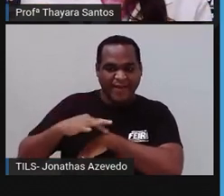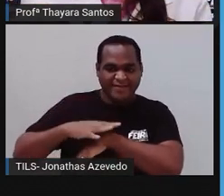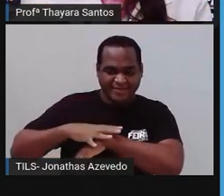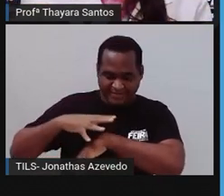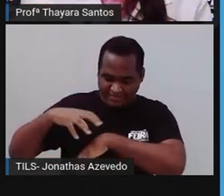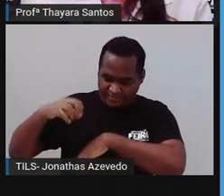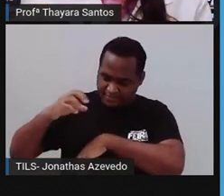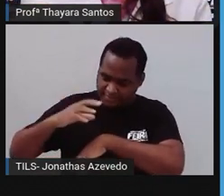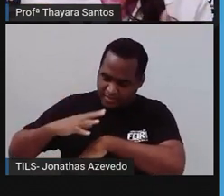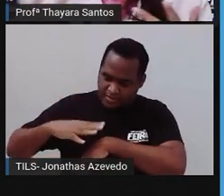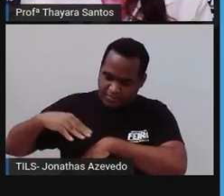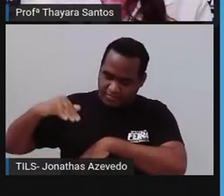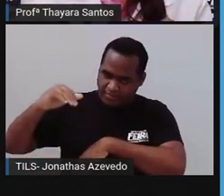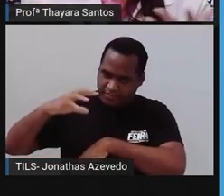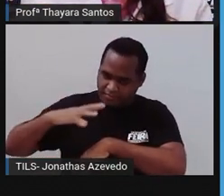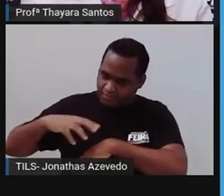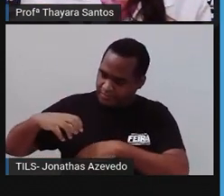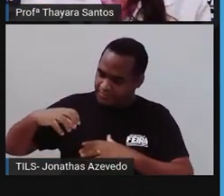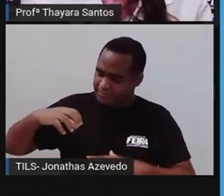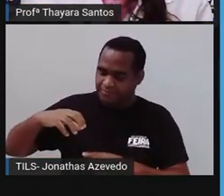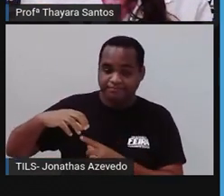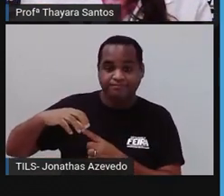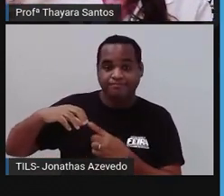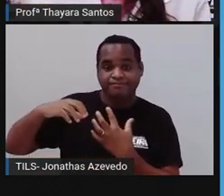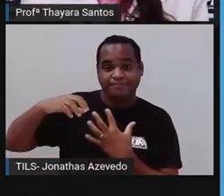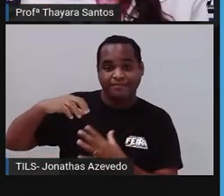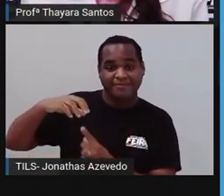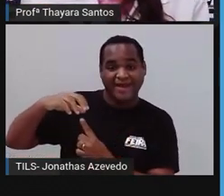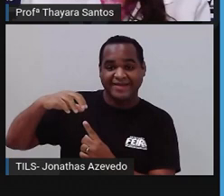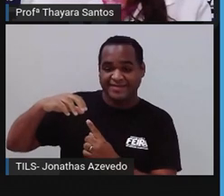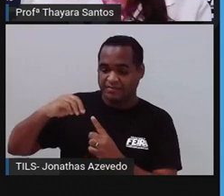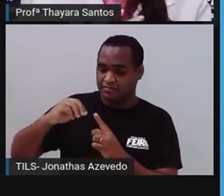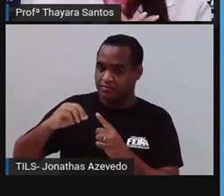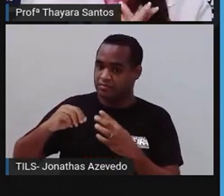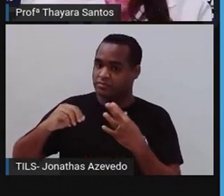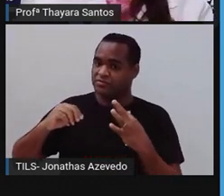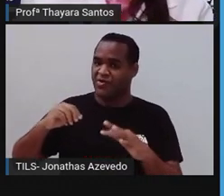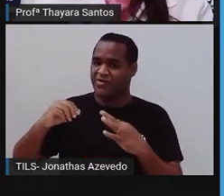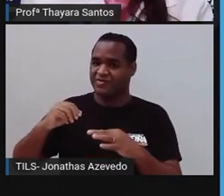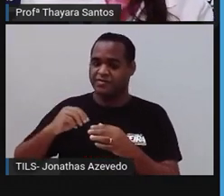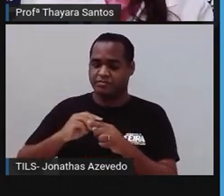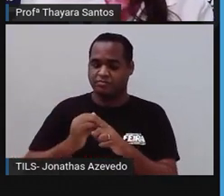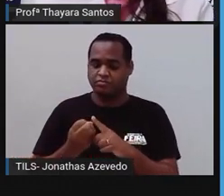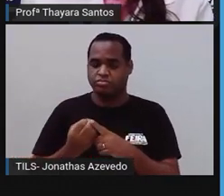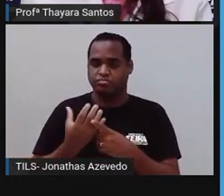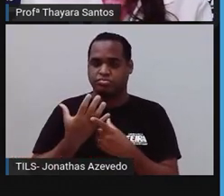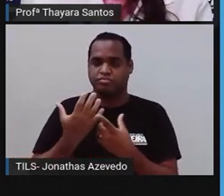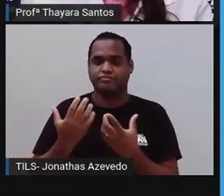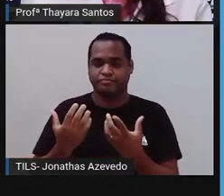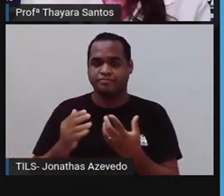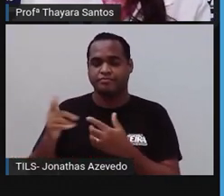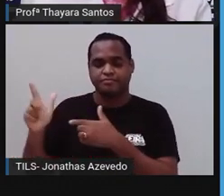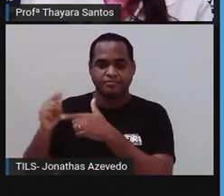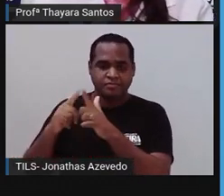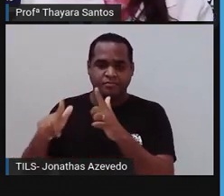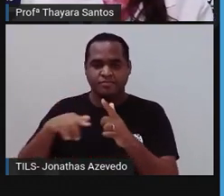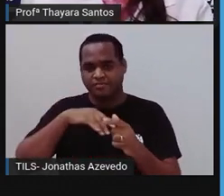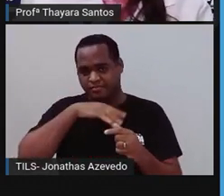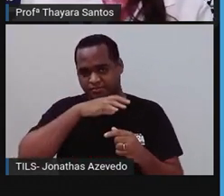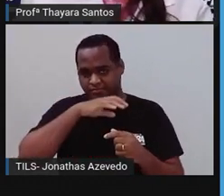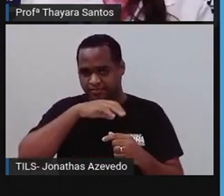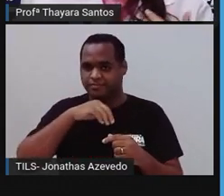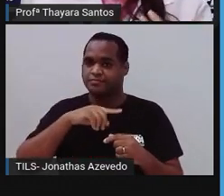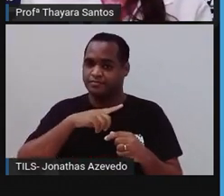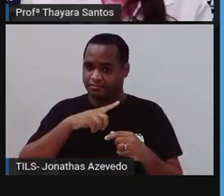das vezes, para humanos, isso não é tão perigoso assim, mas para outros animais é